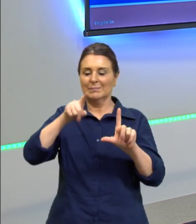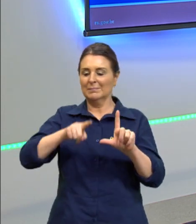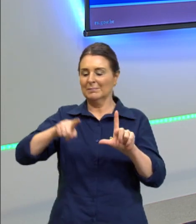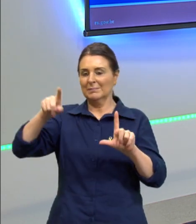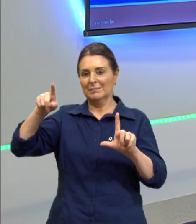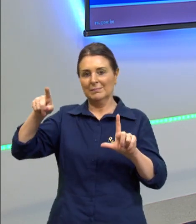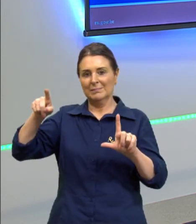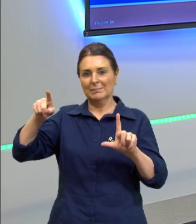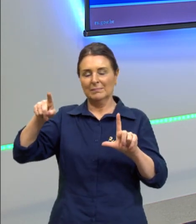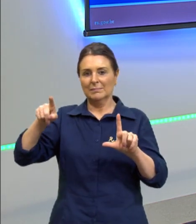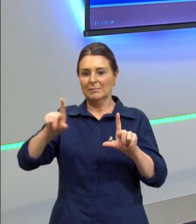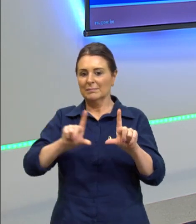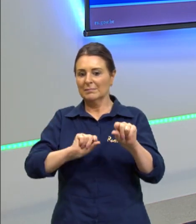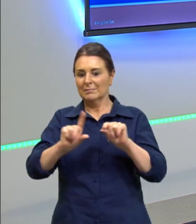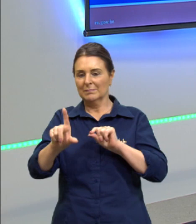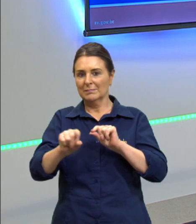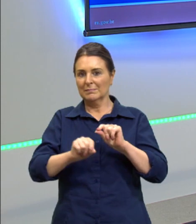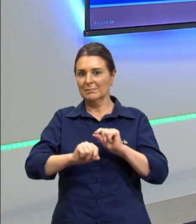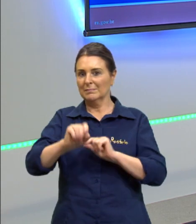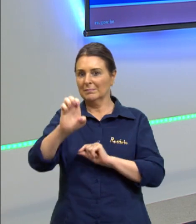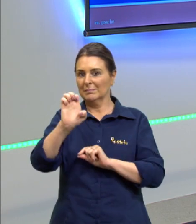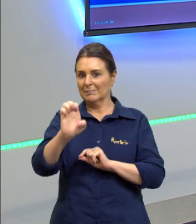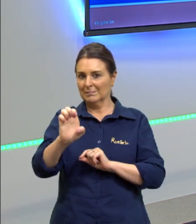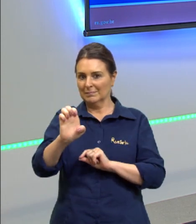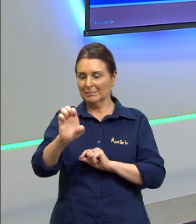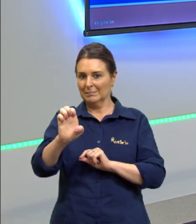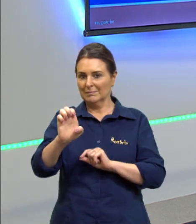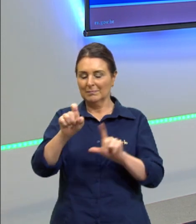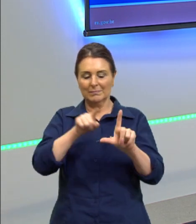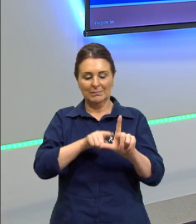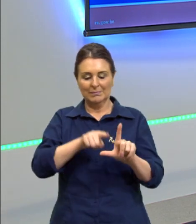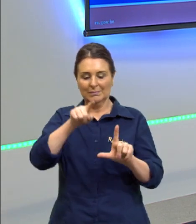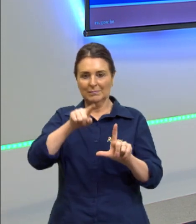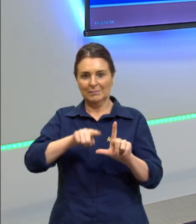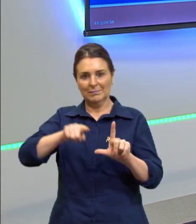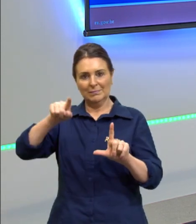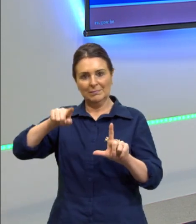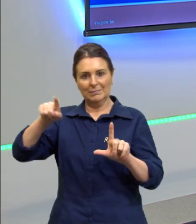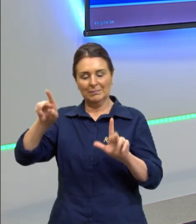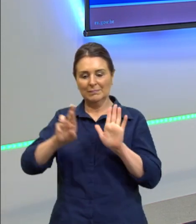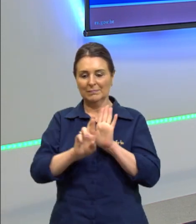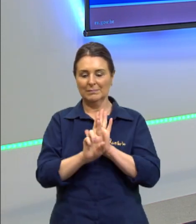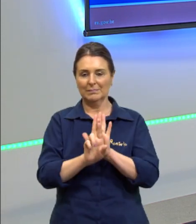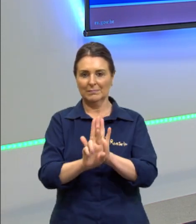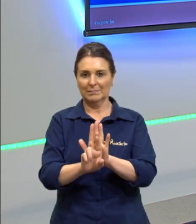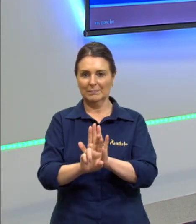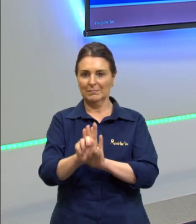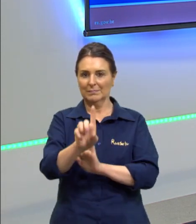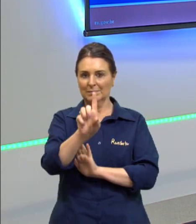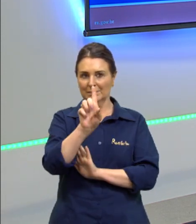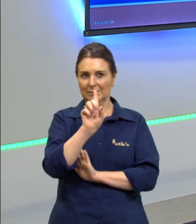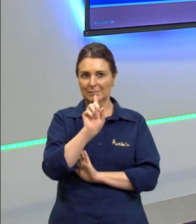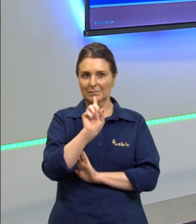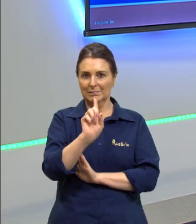então nós temos ali alternativa E esse gráfico de uma forma representativa de um